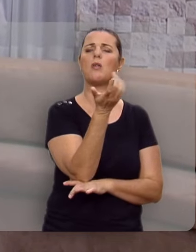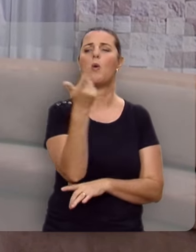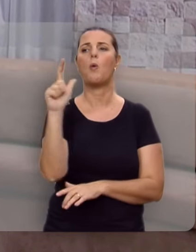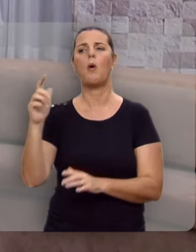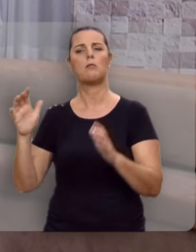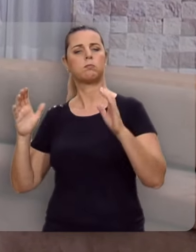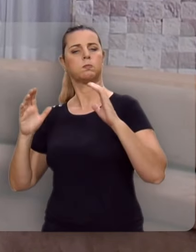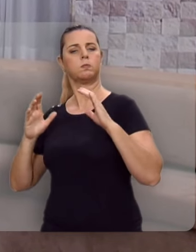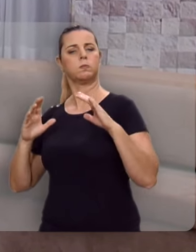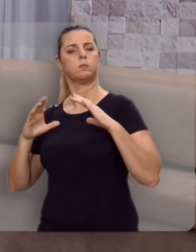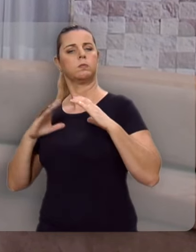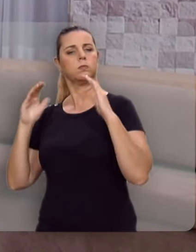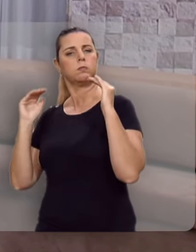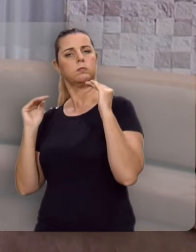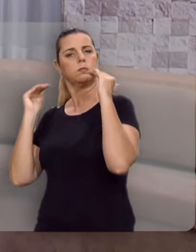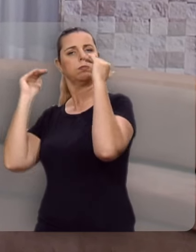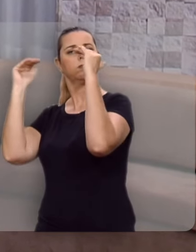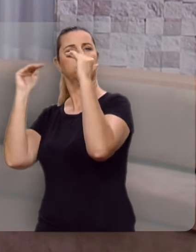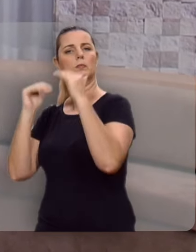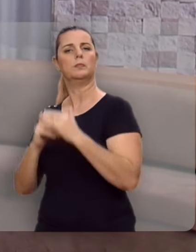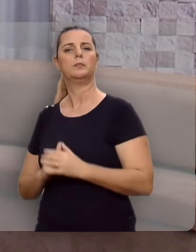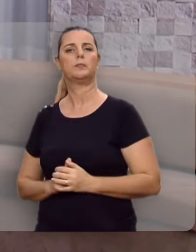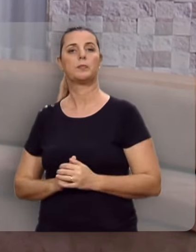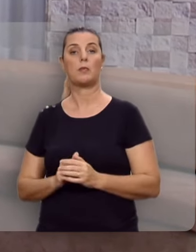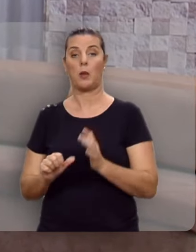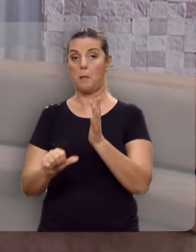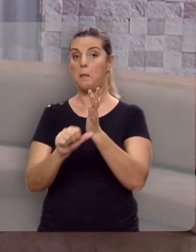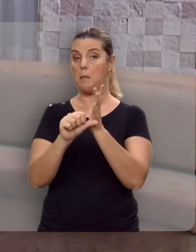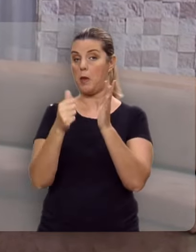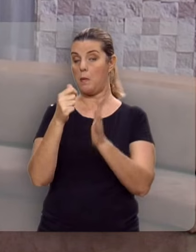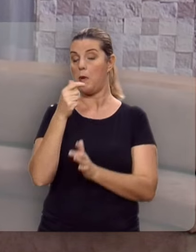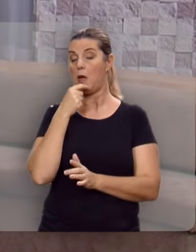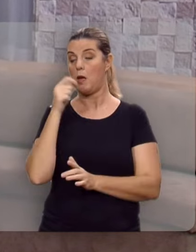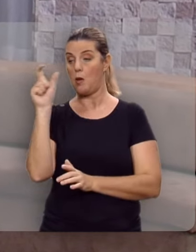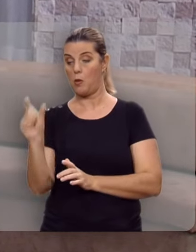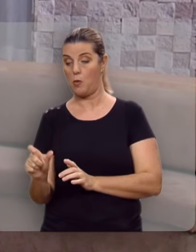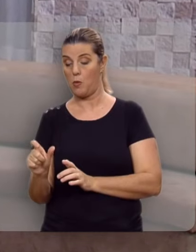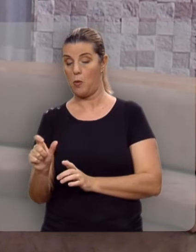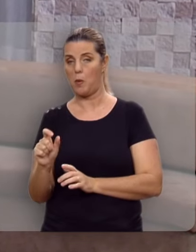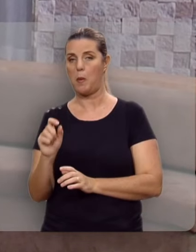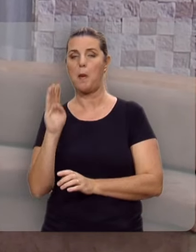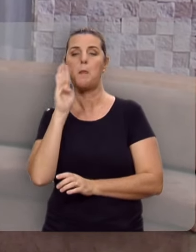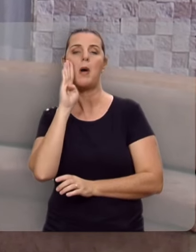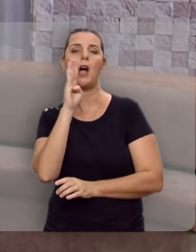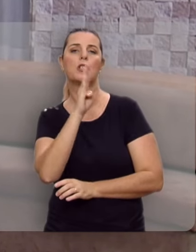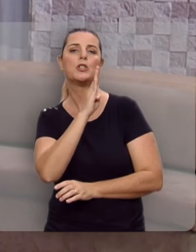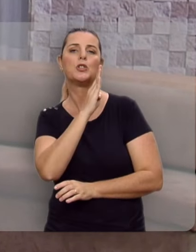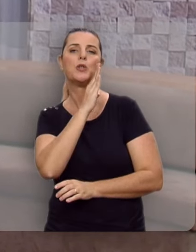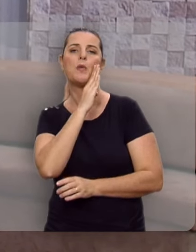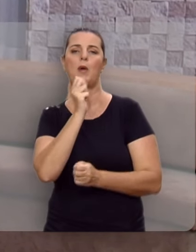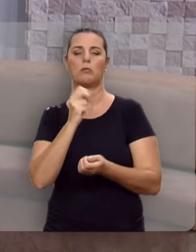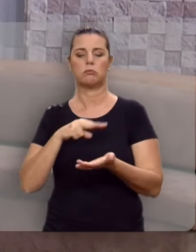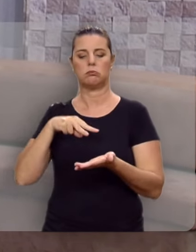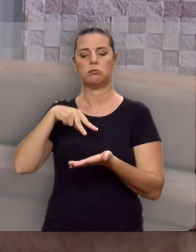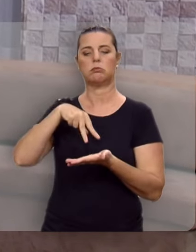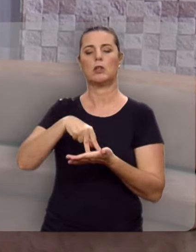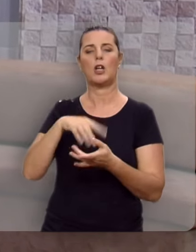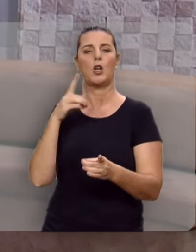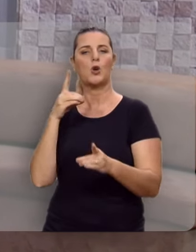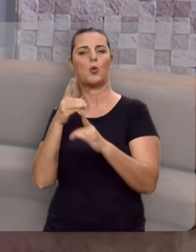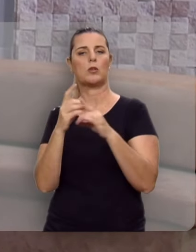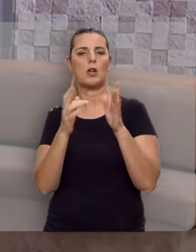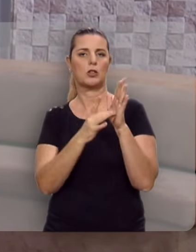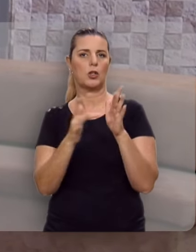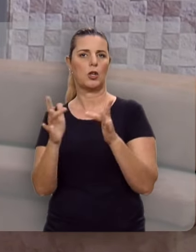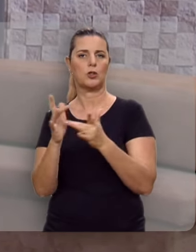outro maioral dos publicanos. O primeiro, o Bartimeu, precisou se levantar para encontrar a Cristo.